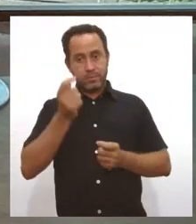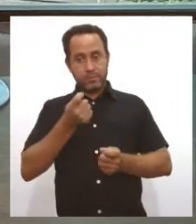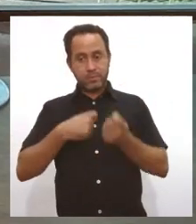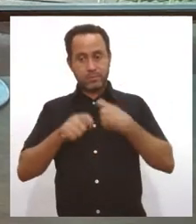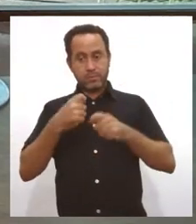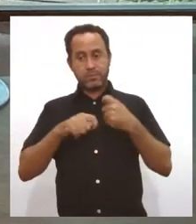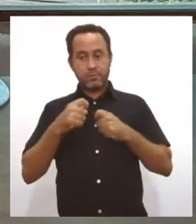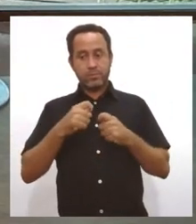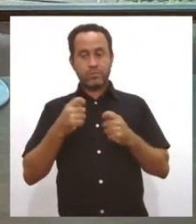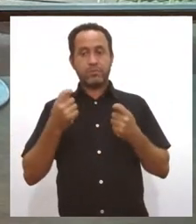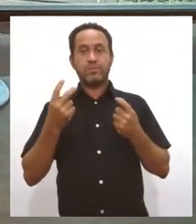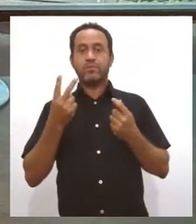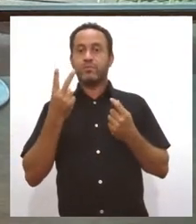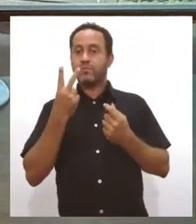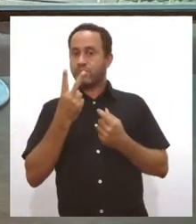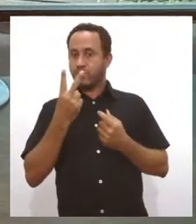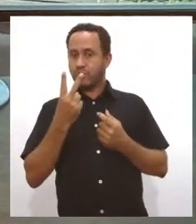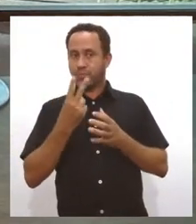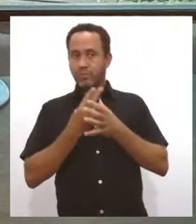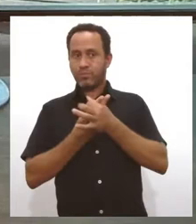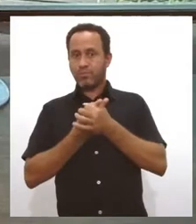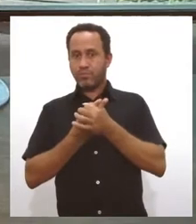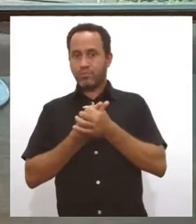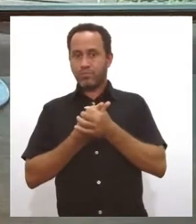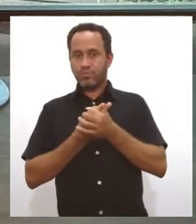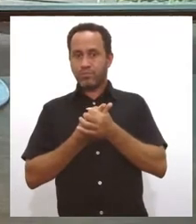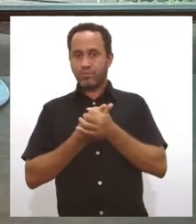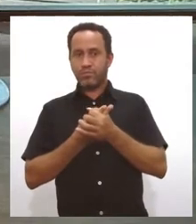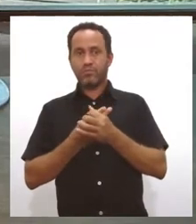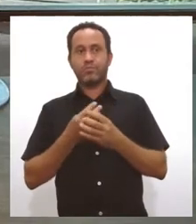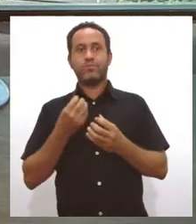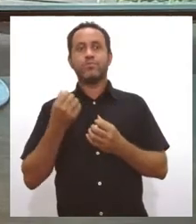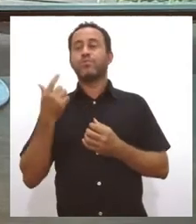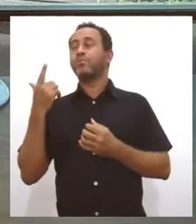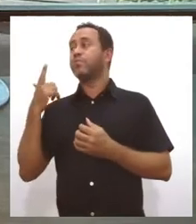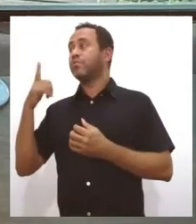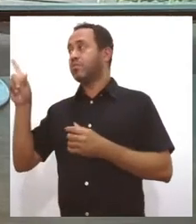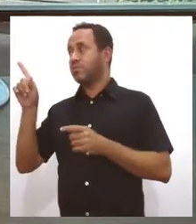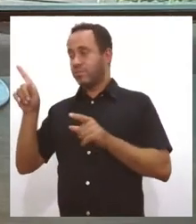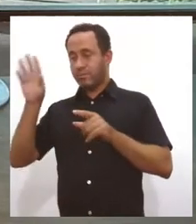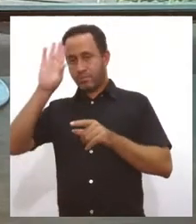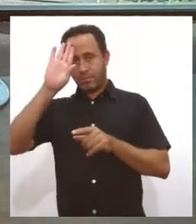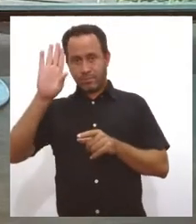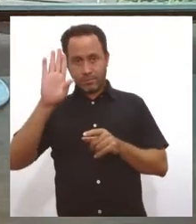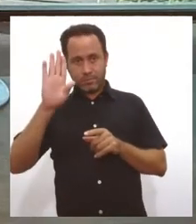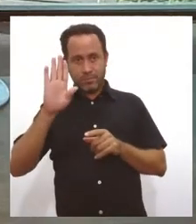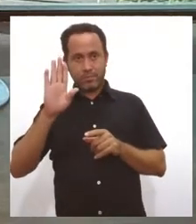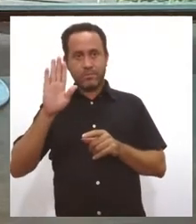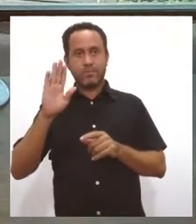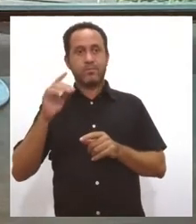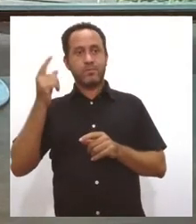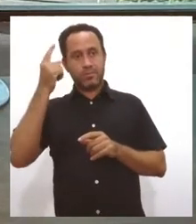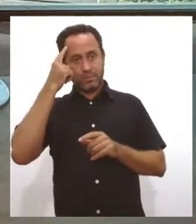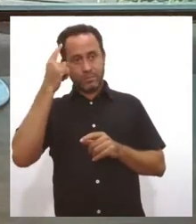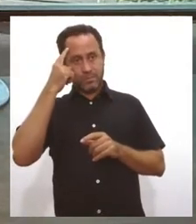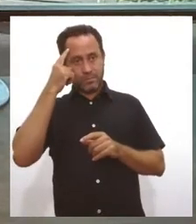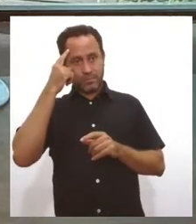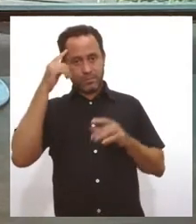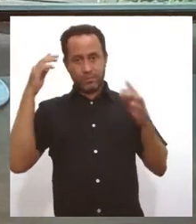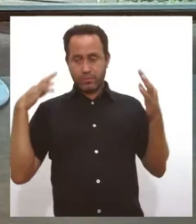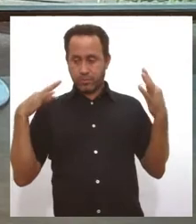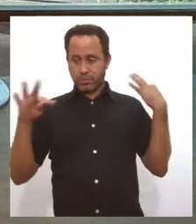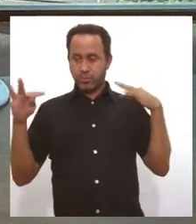como os dois caminharem juntos? E outra coisa, principalmente quando a gente pensa na questão do turismo